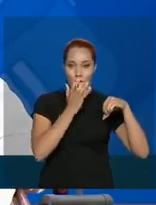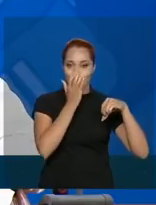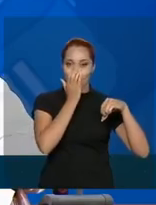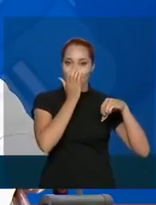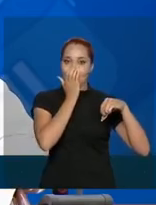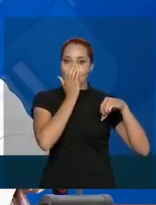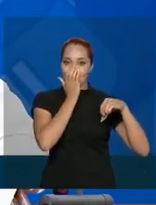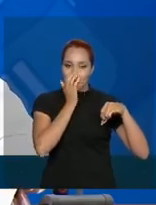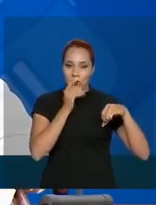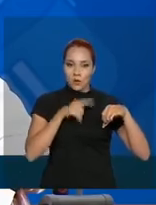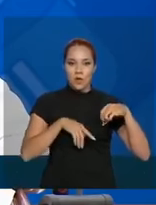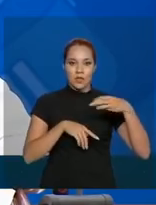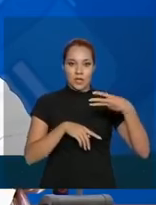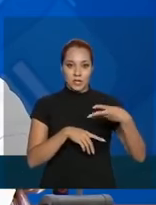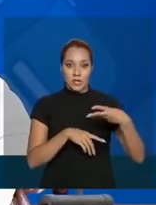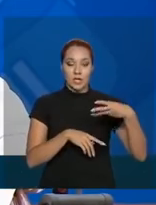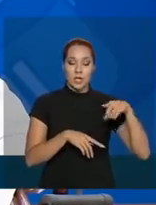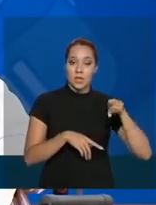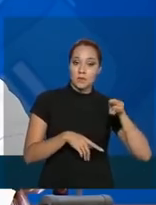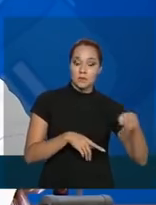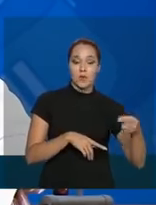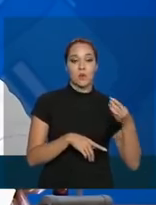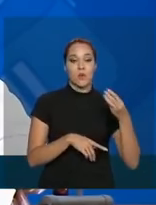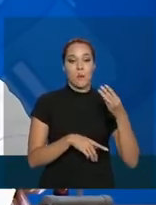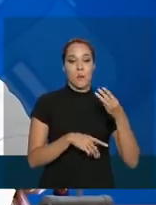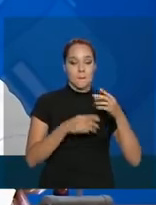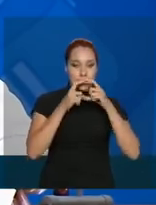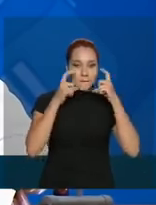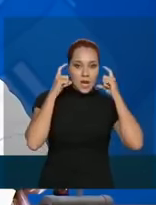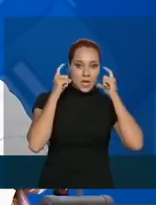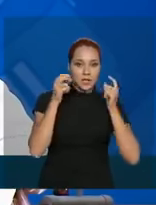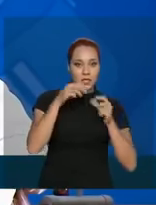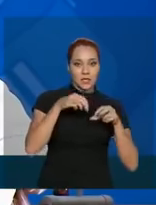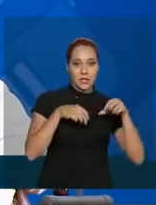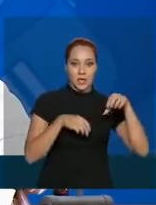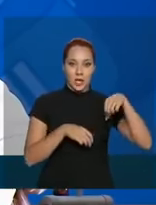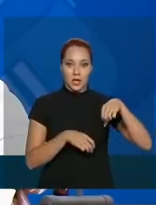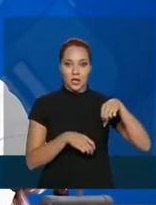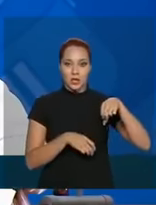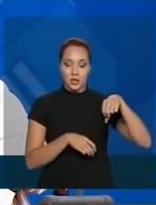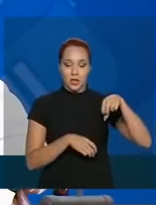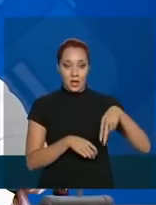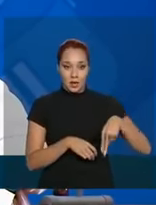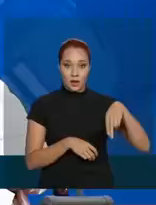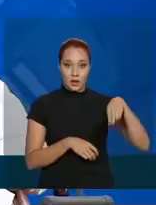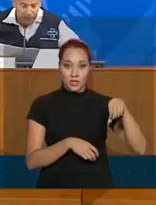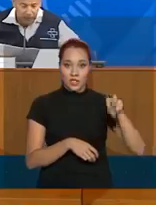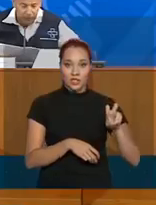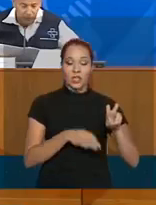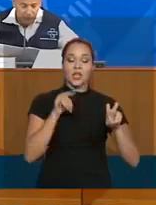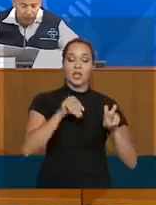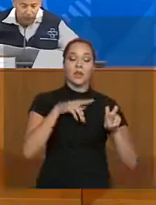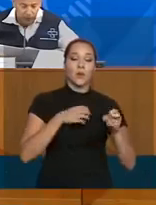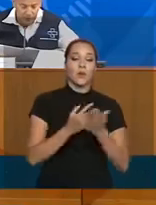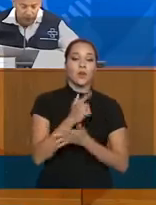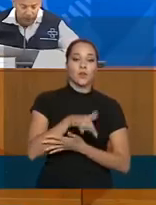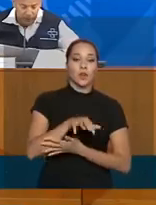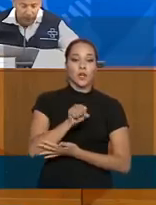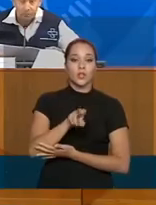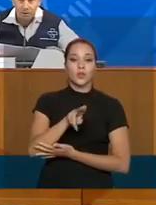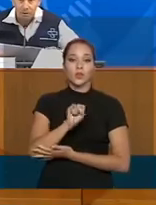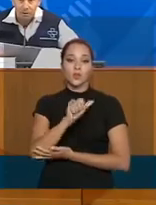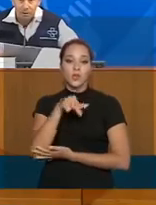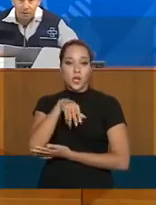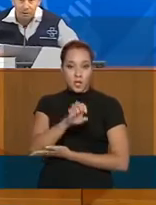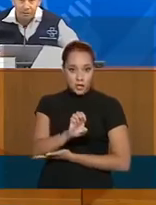300 mil máscaras N95, que foram adquiridos pela Suzano, empresa brasileira do setor celulose e